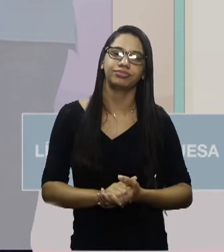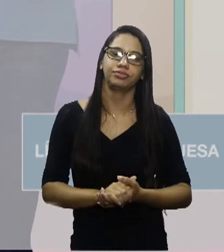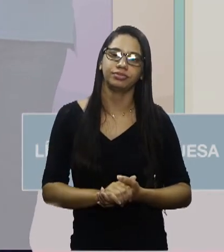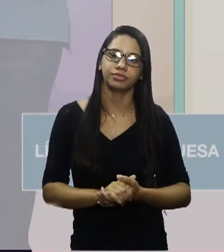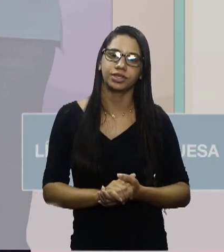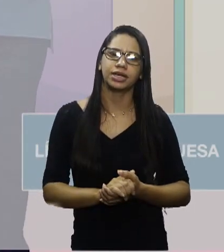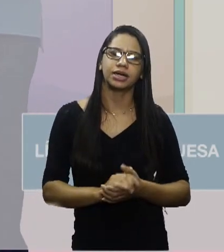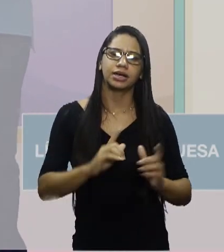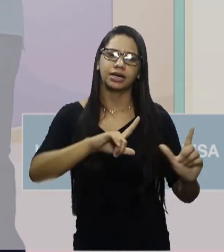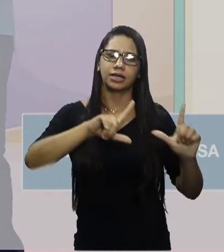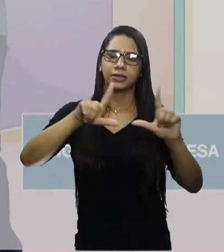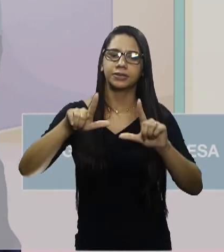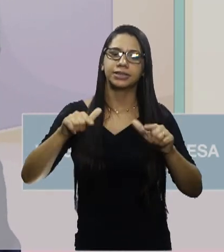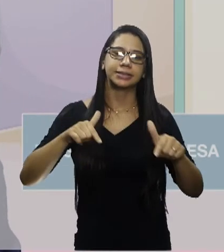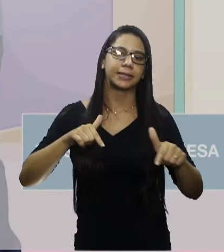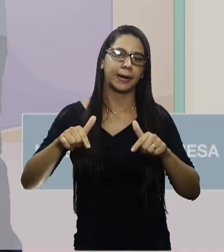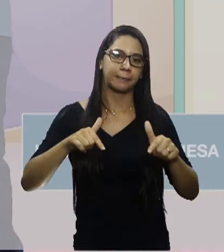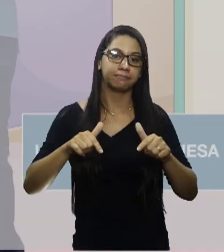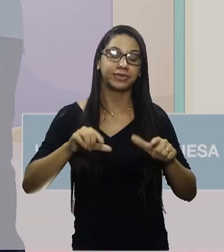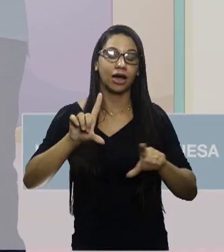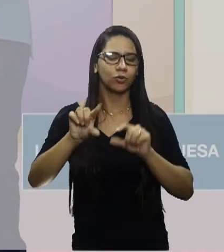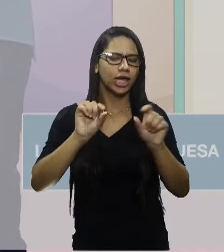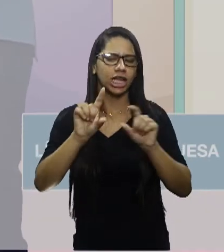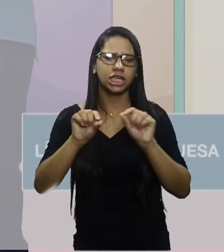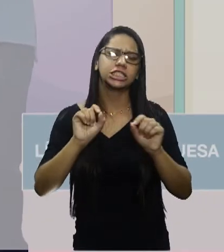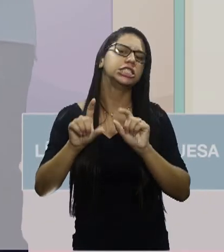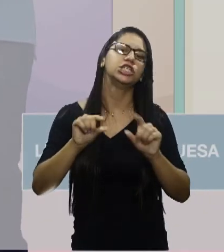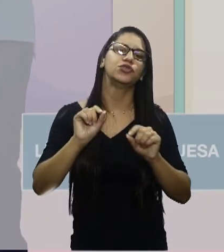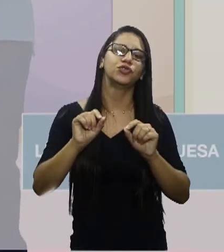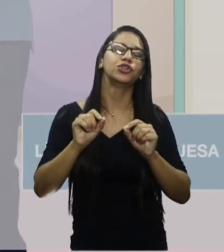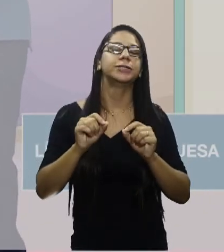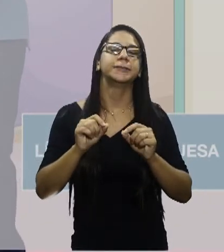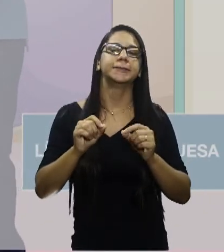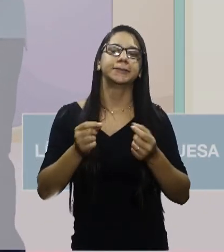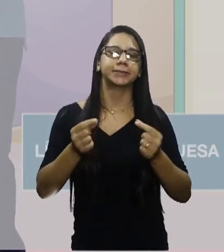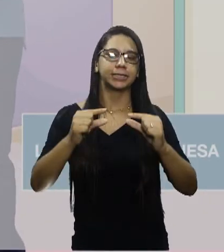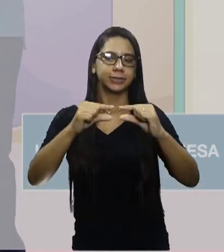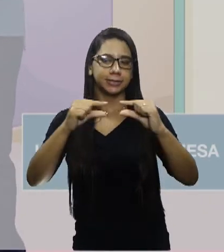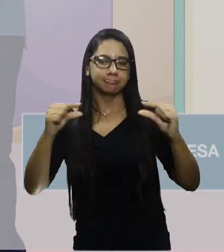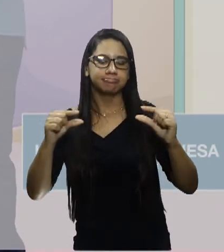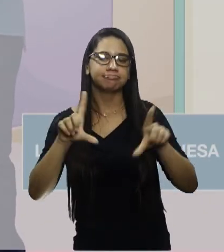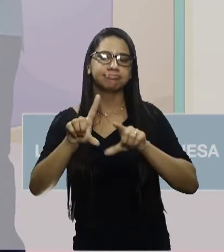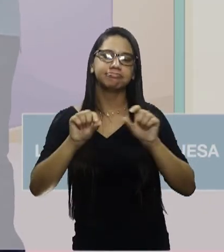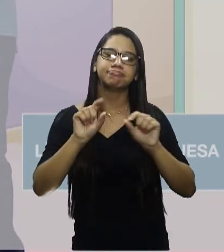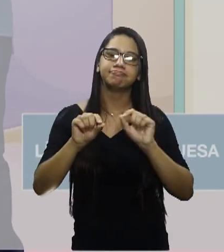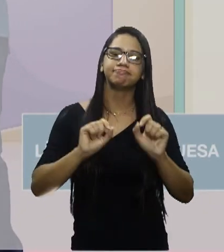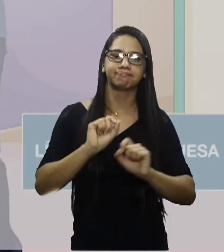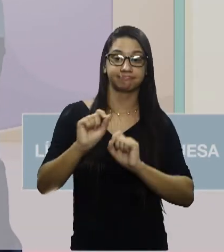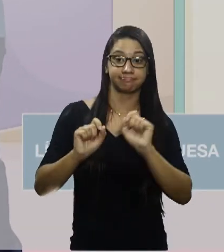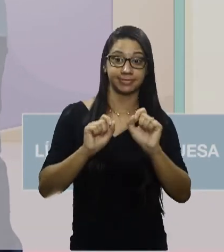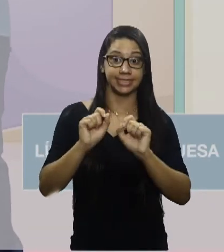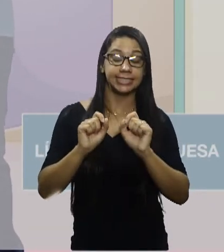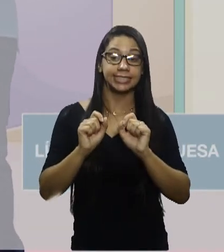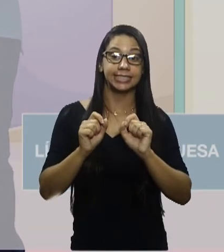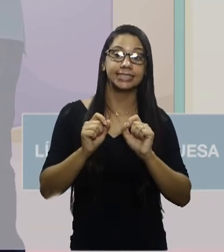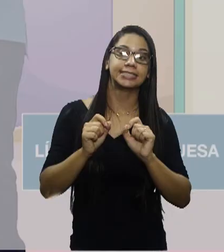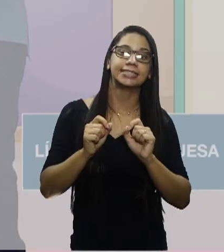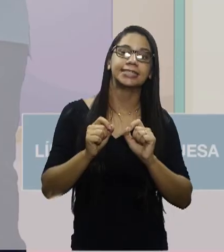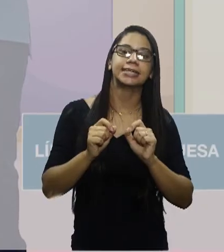Neste slide, vamos trabalhar, então, as alternativas, né, as orações coordenadas alternativas, que são aquelas que dão,